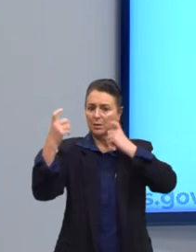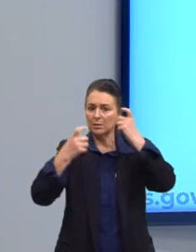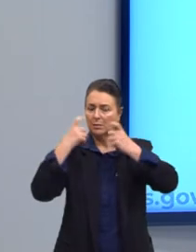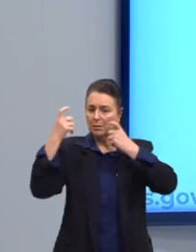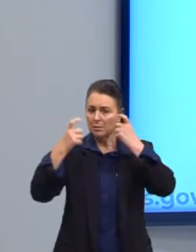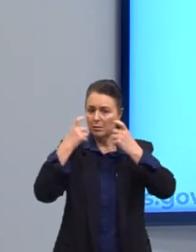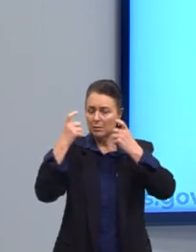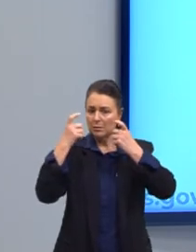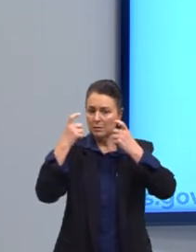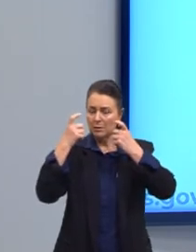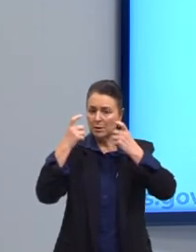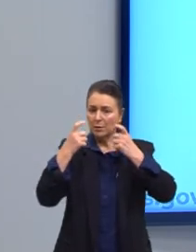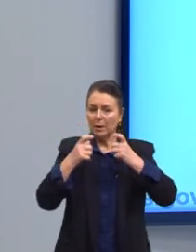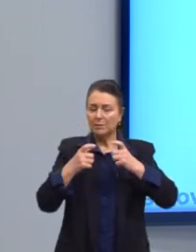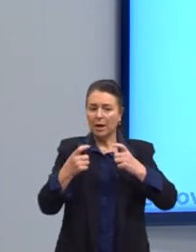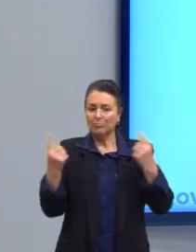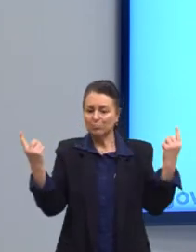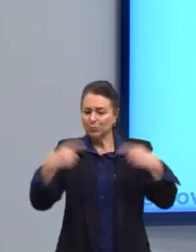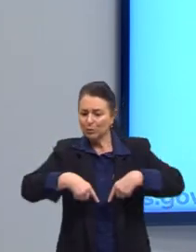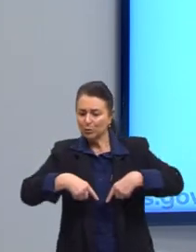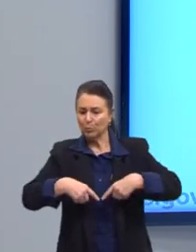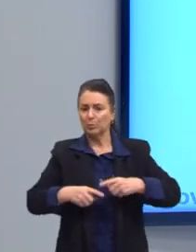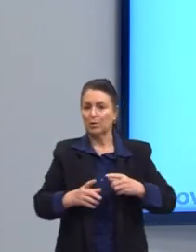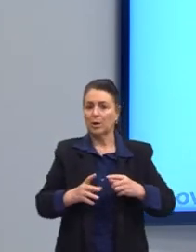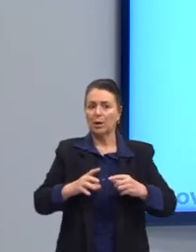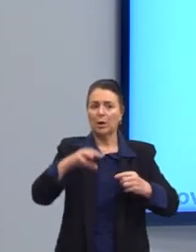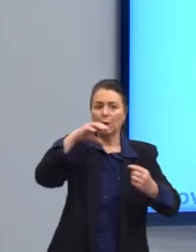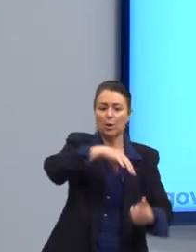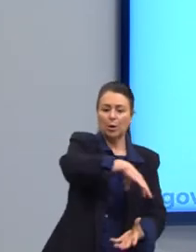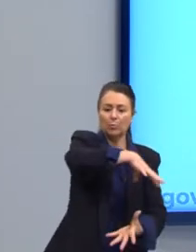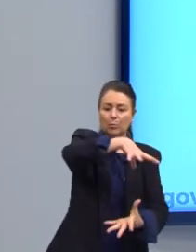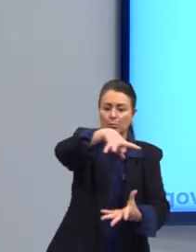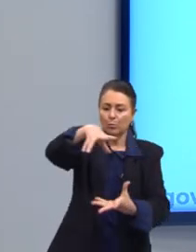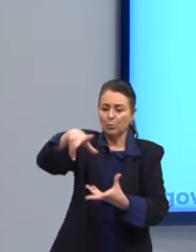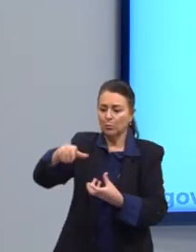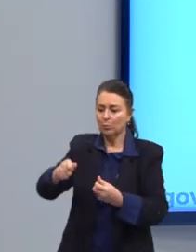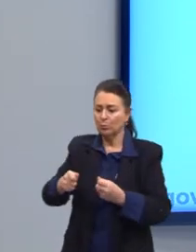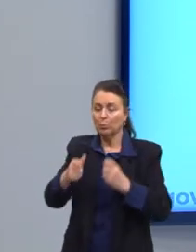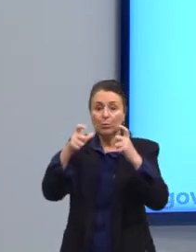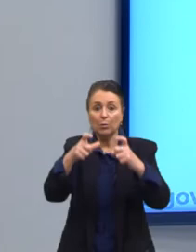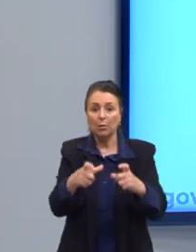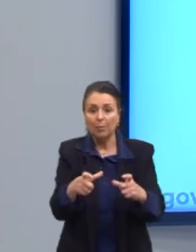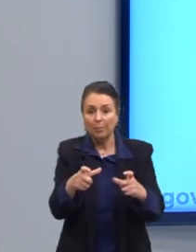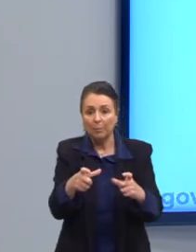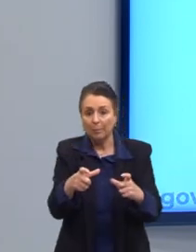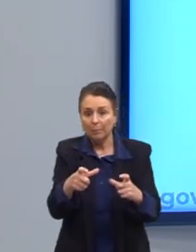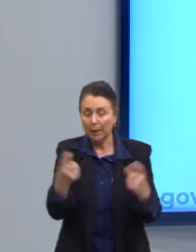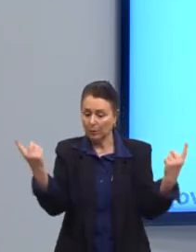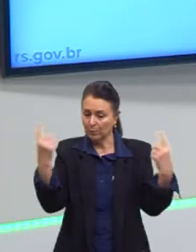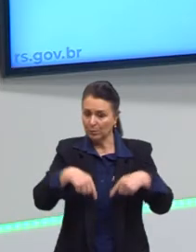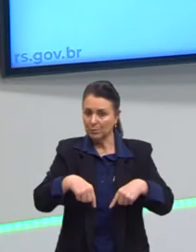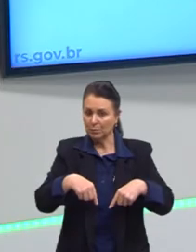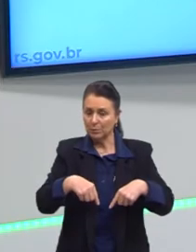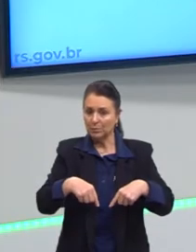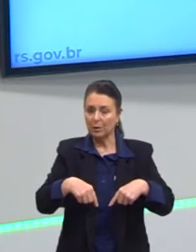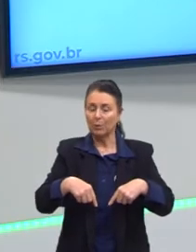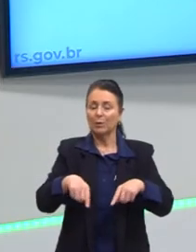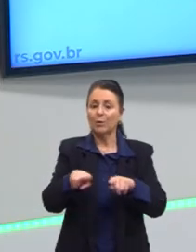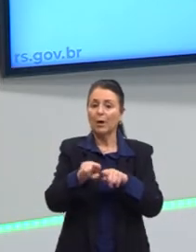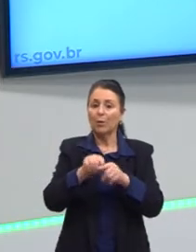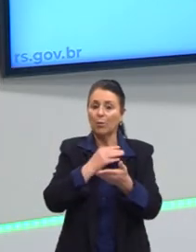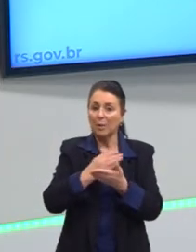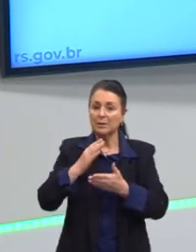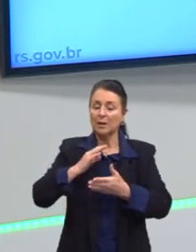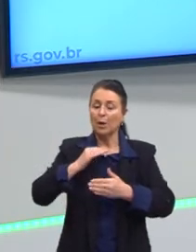disputa entre a mundialização e o local. Que o processo de globalização